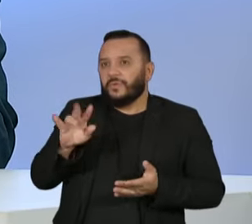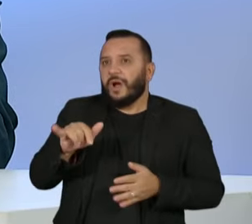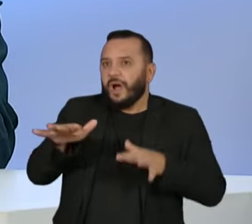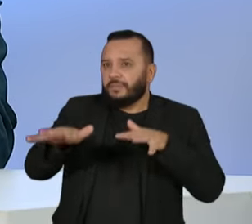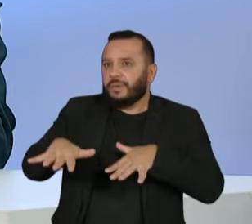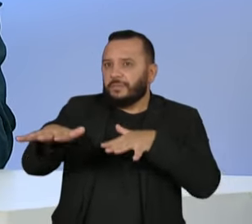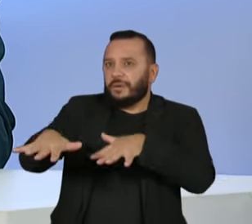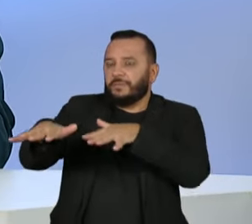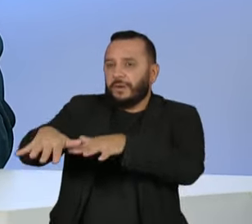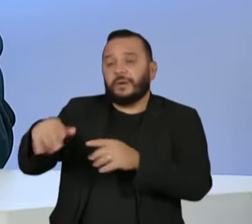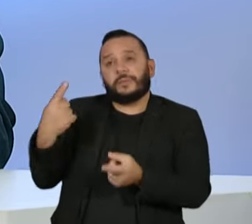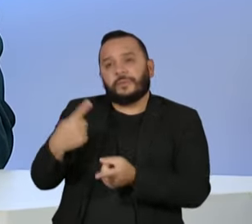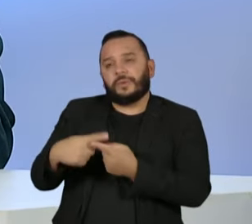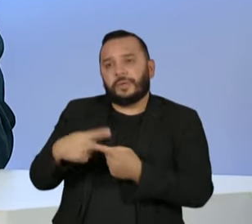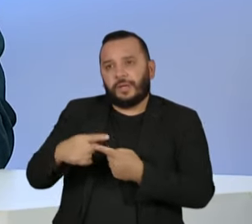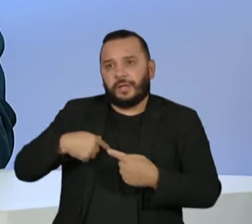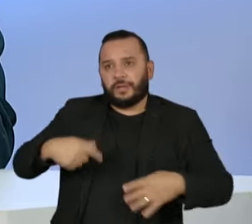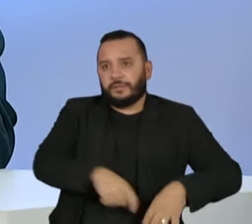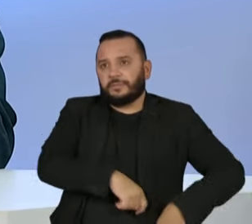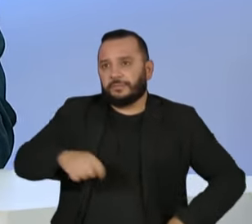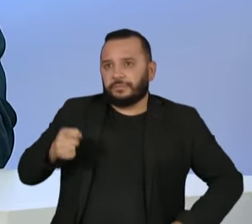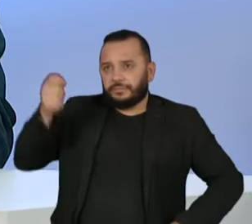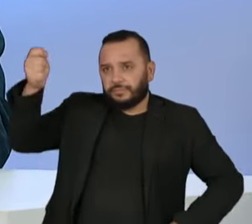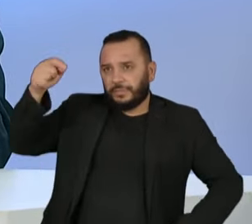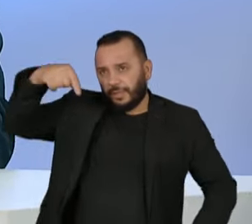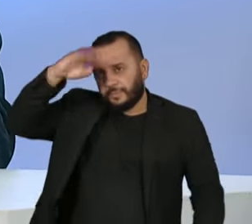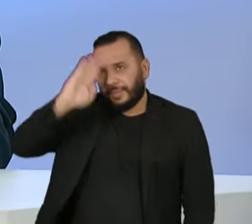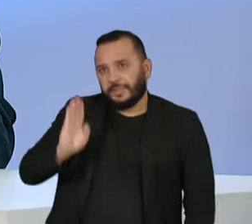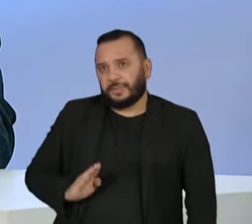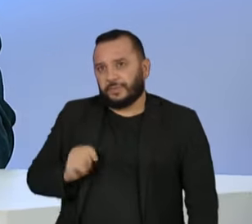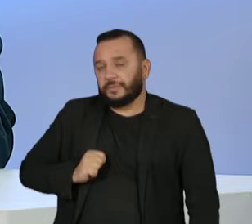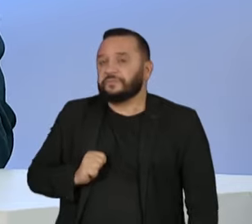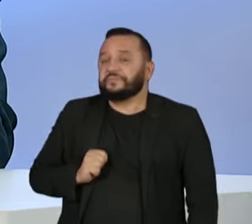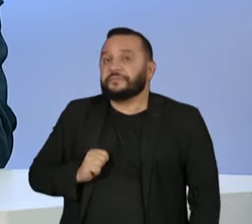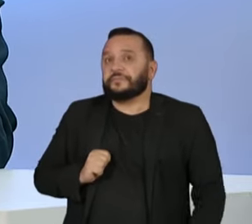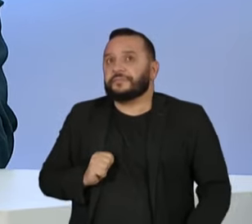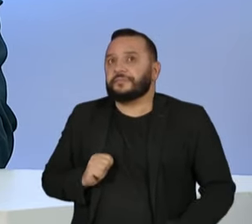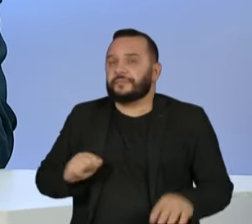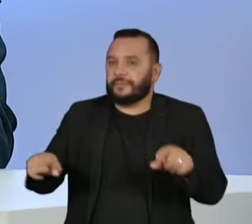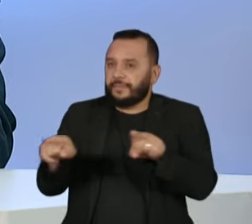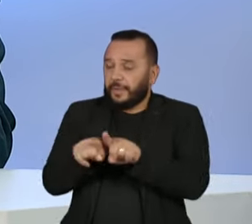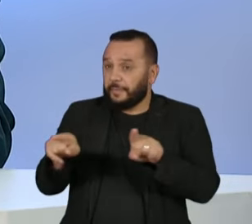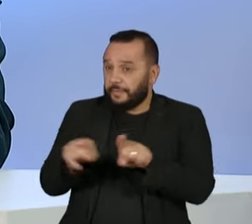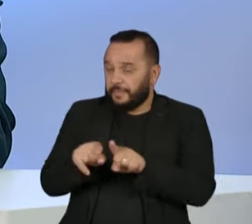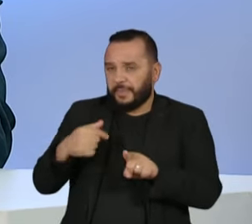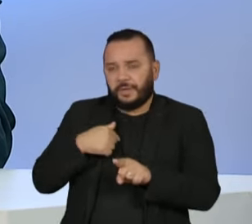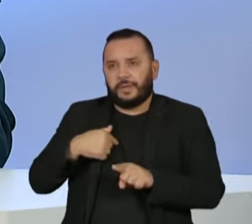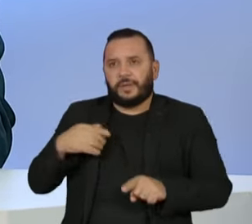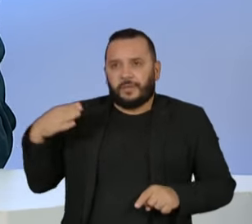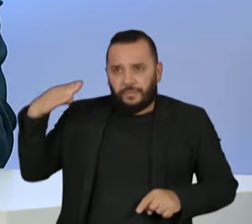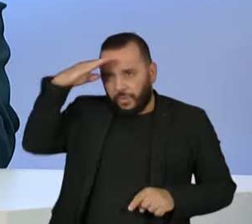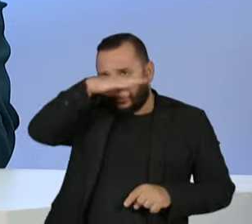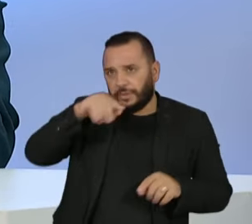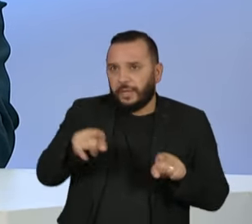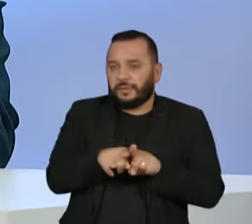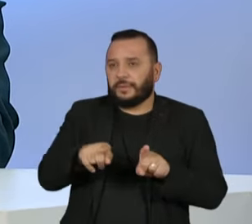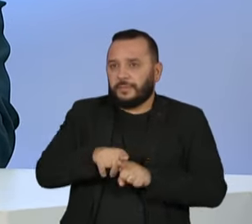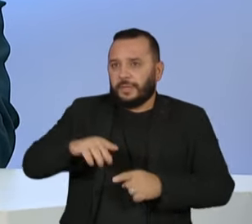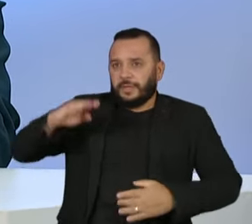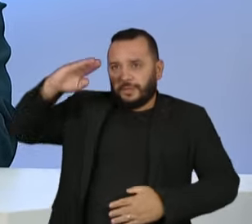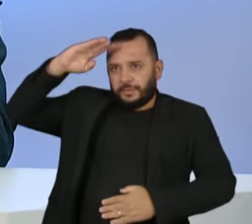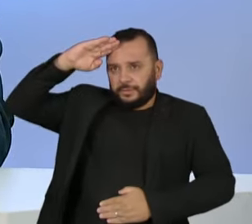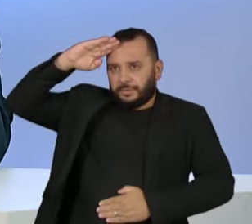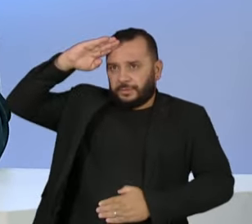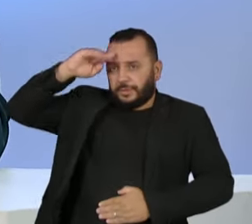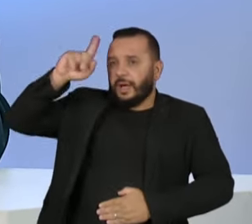da proclamação da República. Minha pergunta é senhor. O senhor acha que o presidente Jair Bolsonaro e as Forças Armadas têm responsabilidade pela manutenção